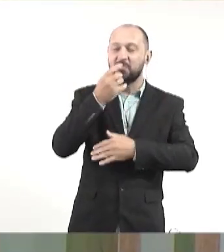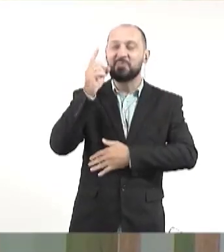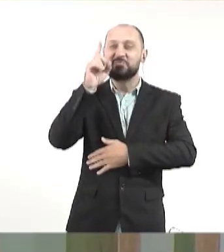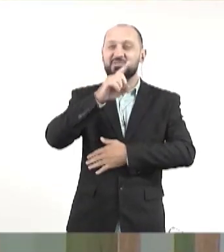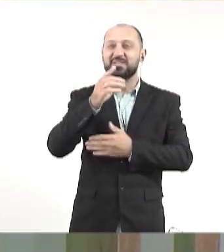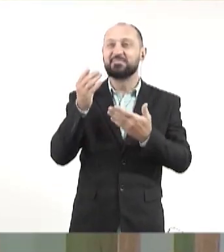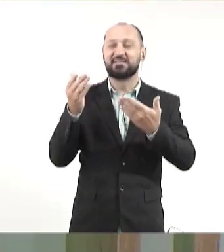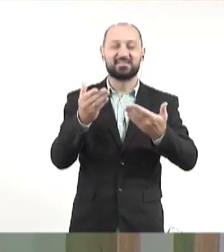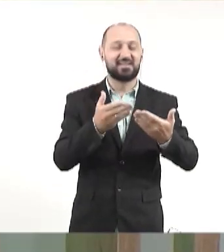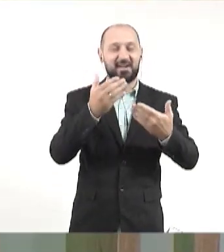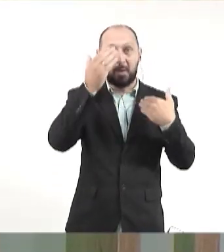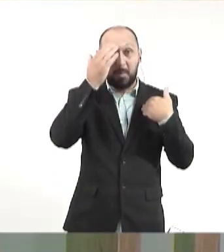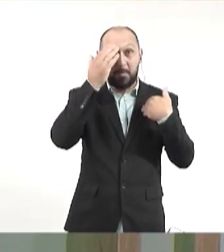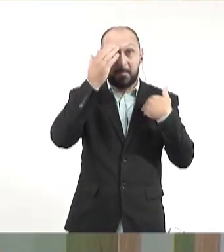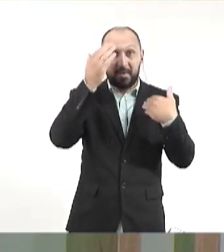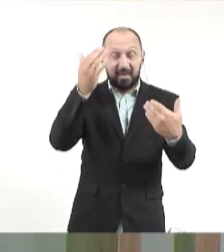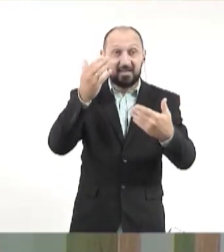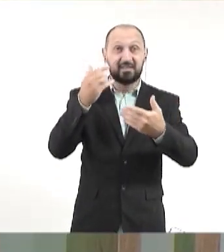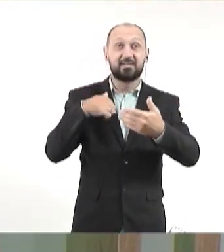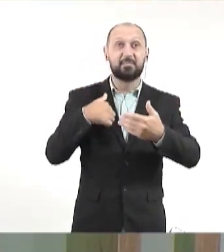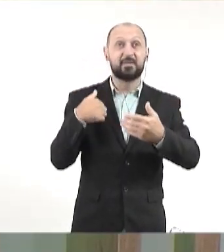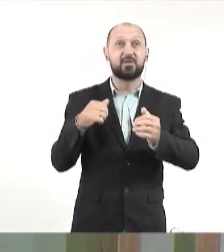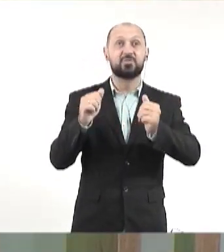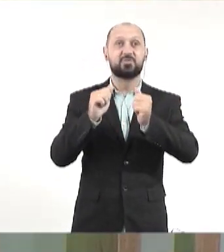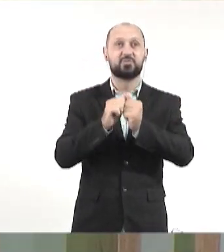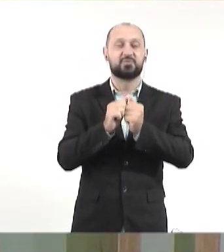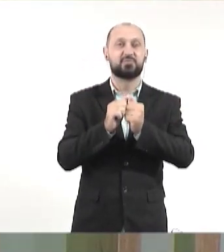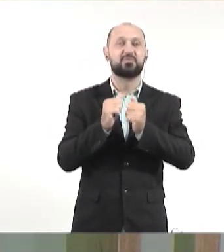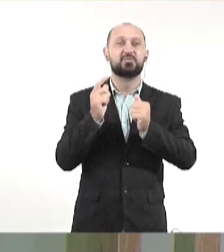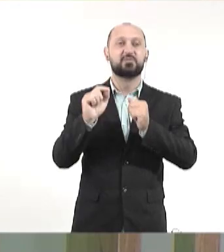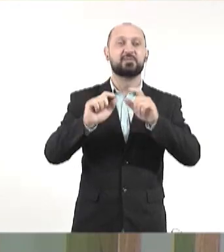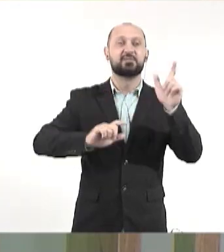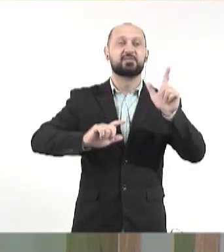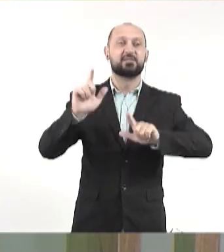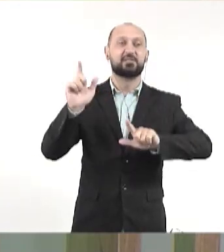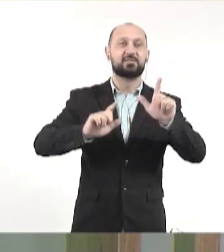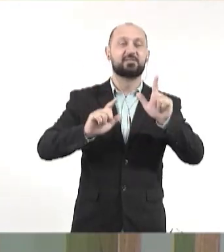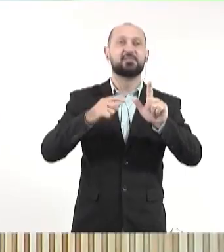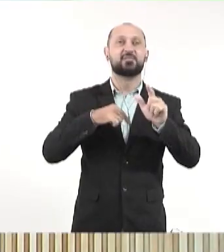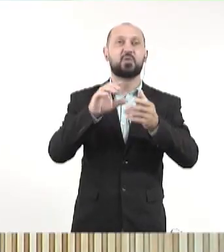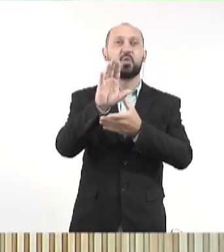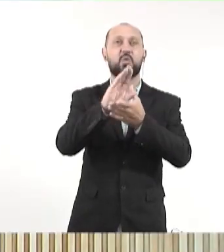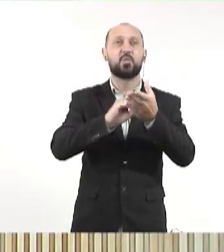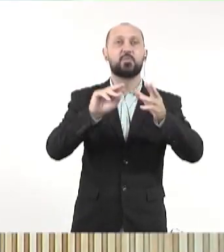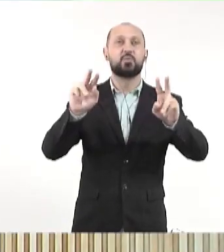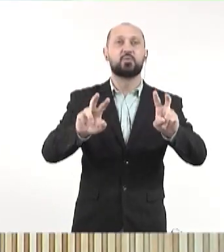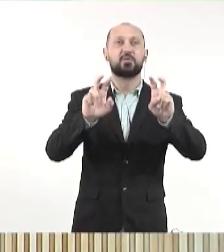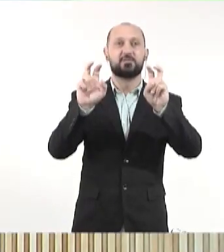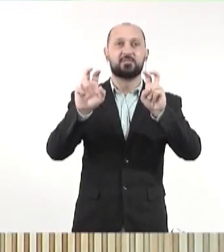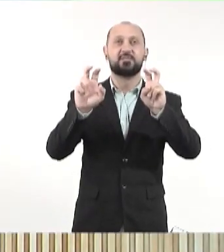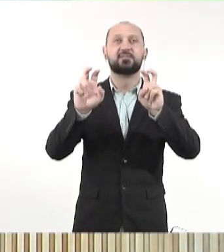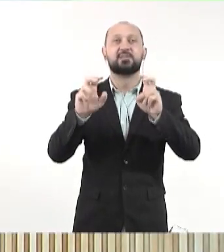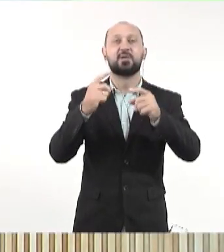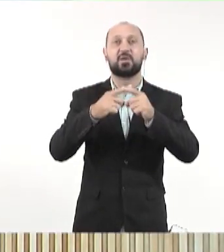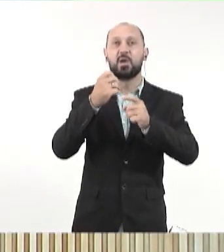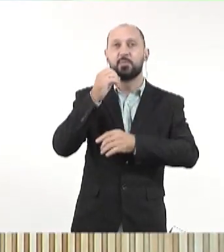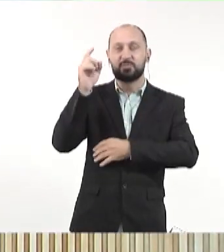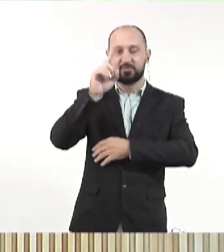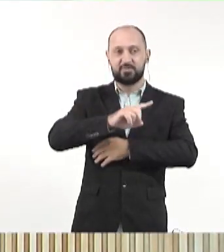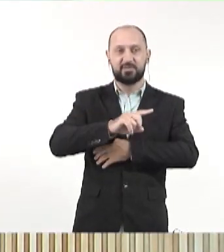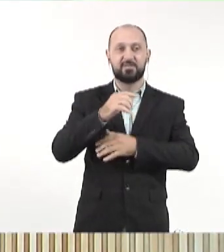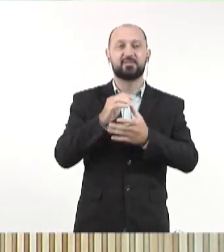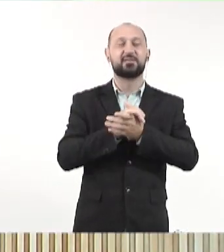muito bom dia para a senhora, muito obrigado por estar com a gente aqui na TV Alemes. Eu copiei o título do evento porque eu não consegui decorar. dia,